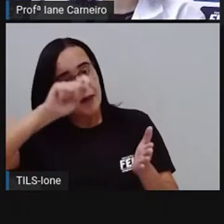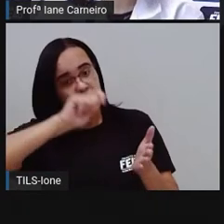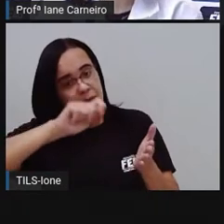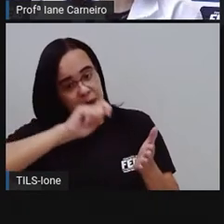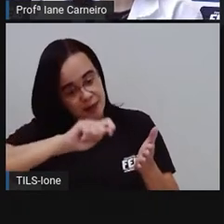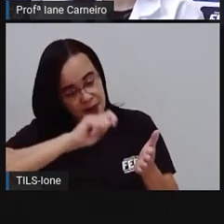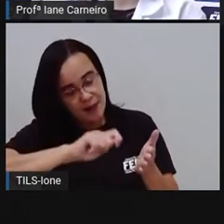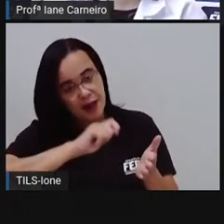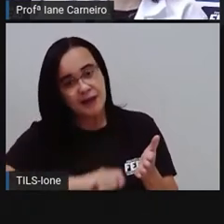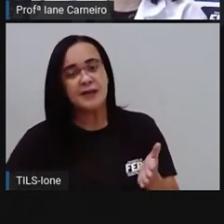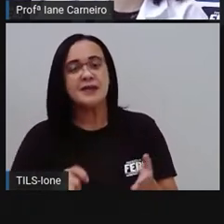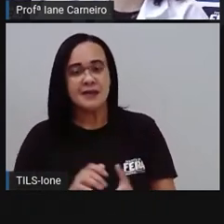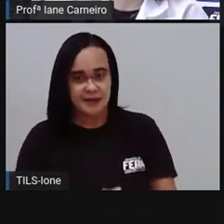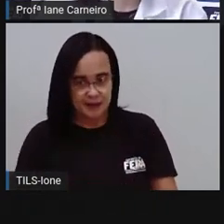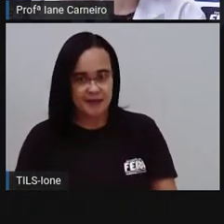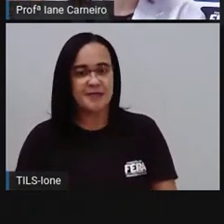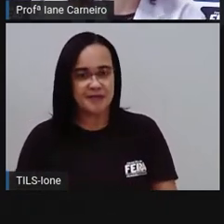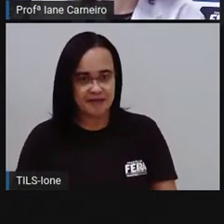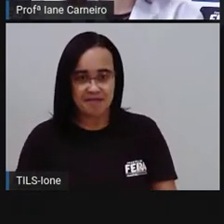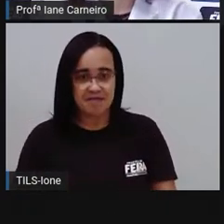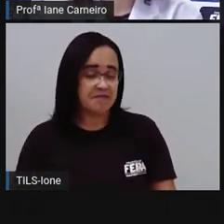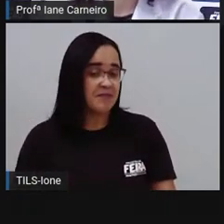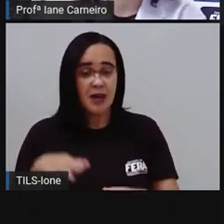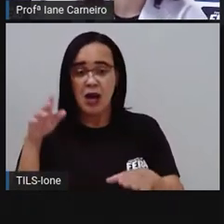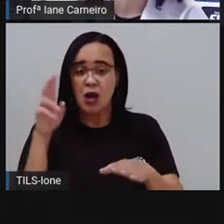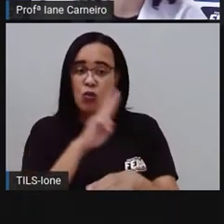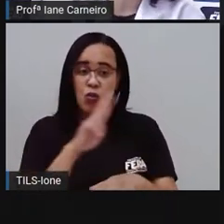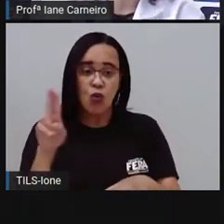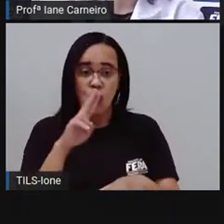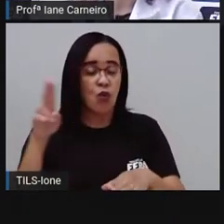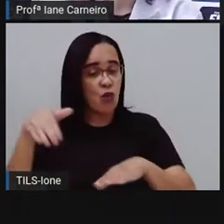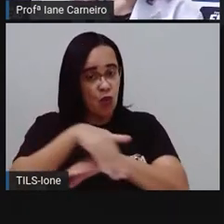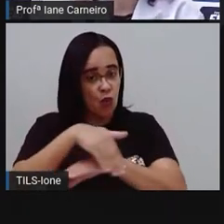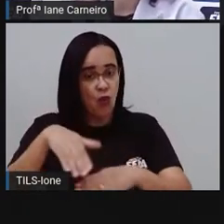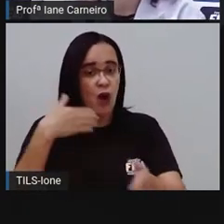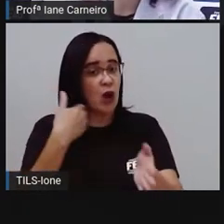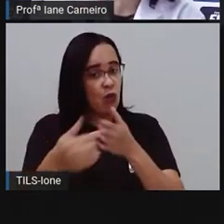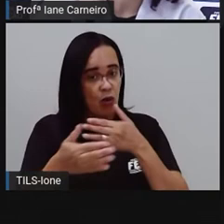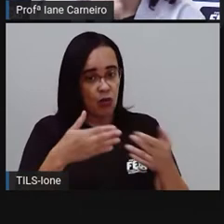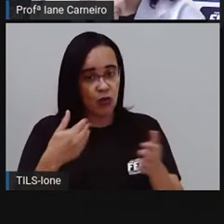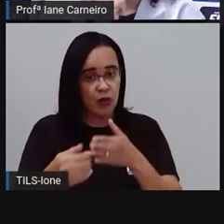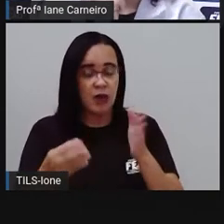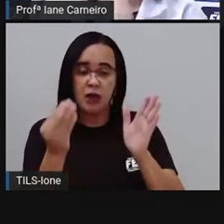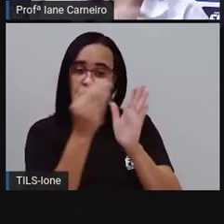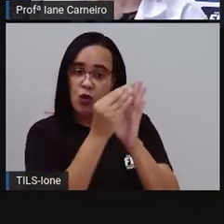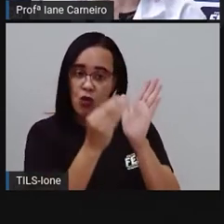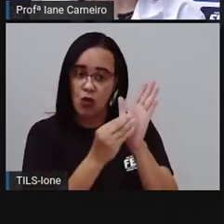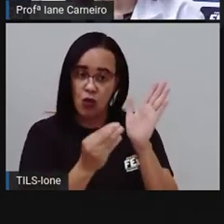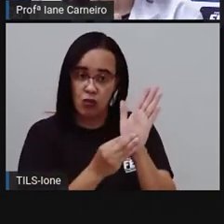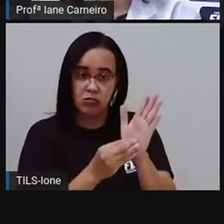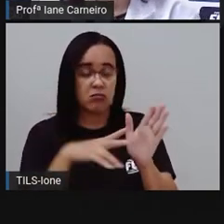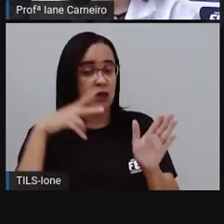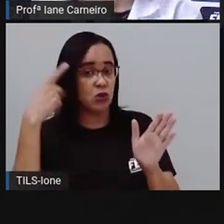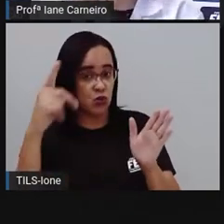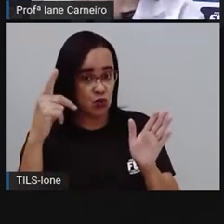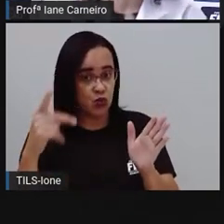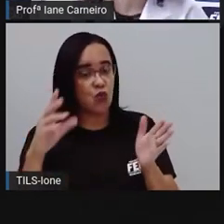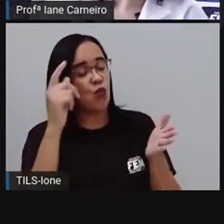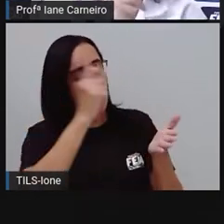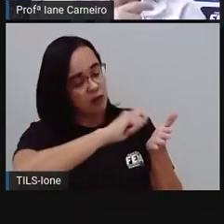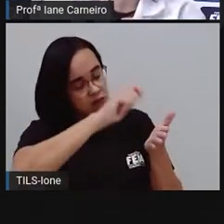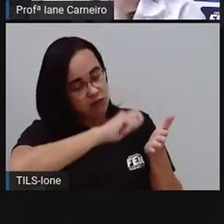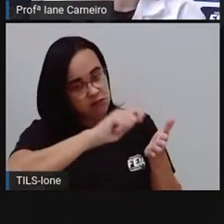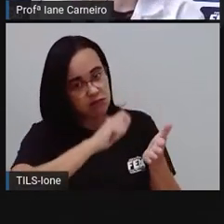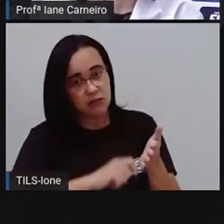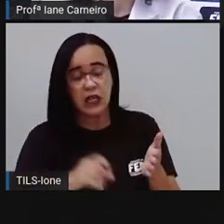João do Miriti, é a rua... Tem ruas diversas, então, coloque o nome da sua rua. E aí, se você tiver dificuldade, pede